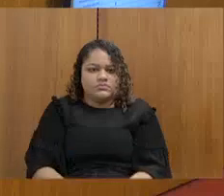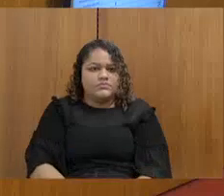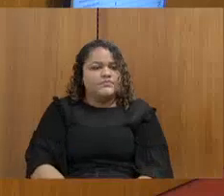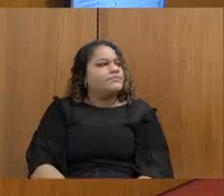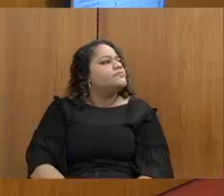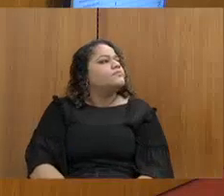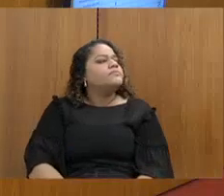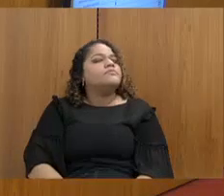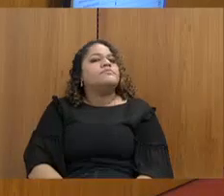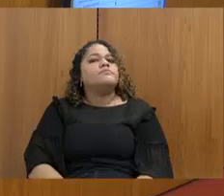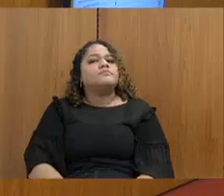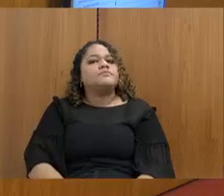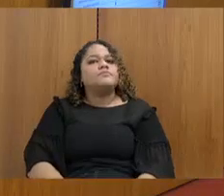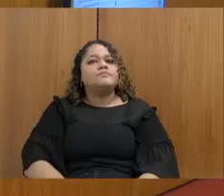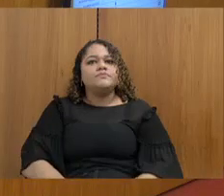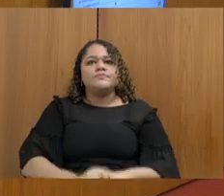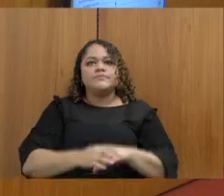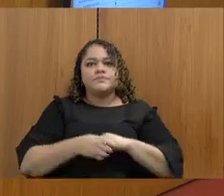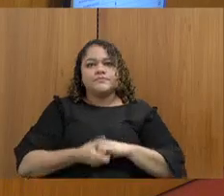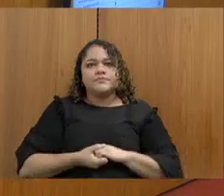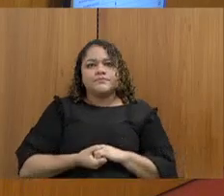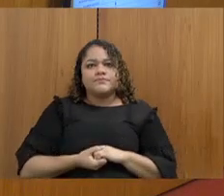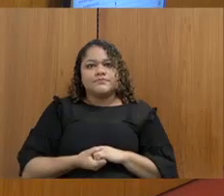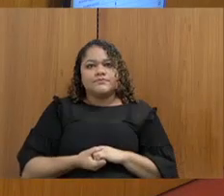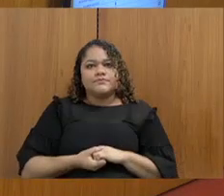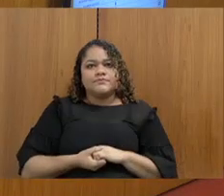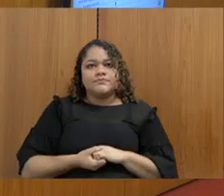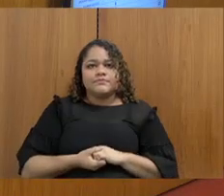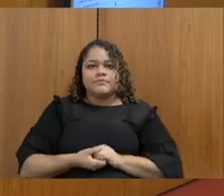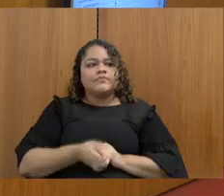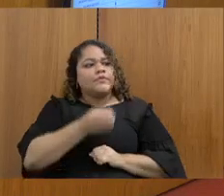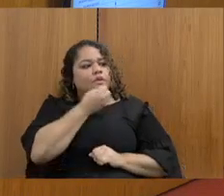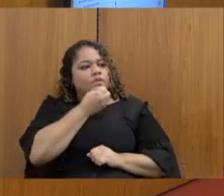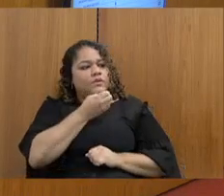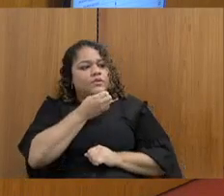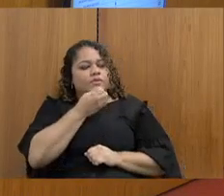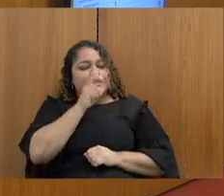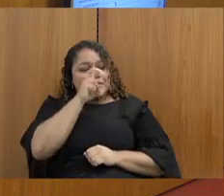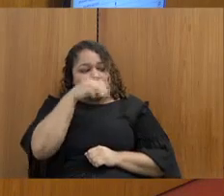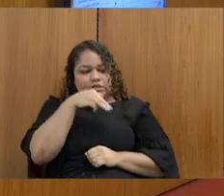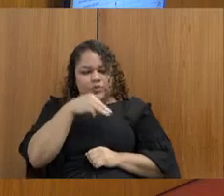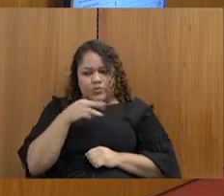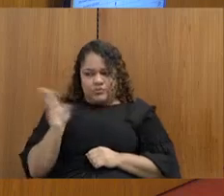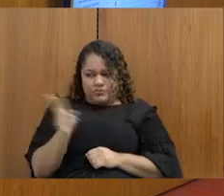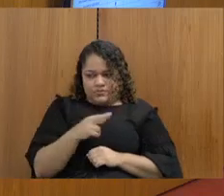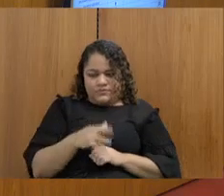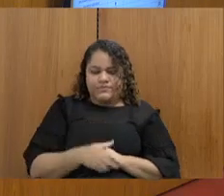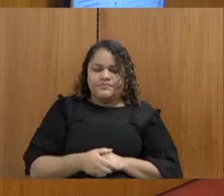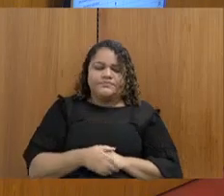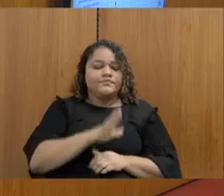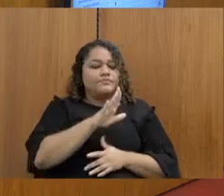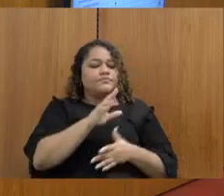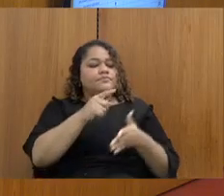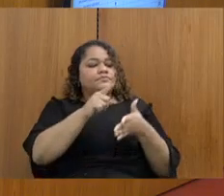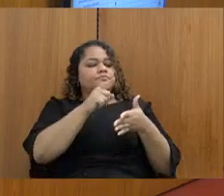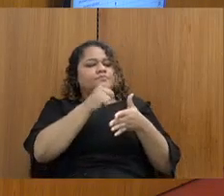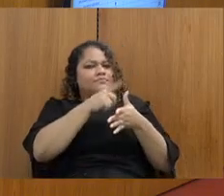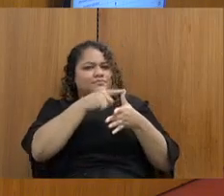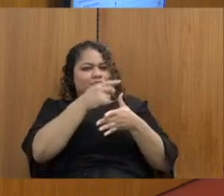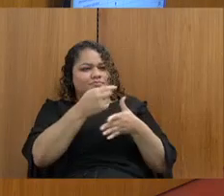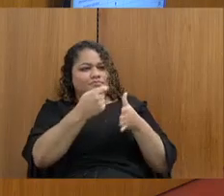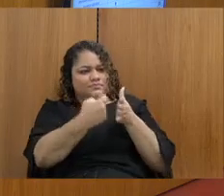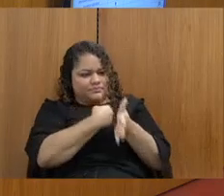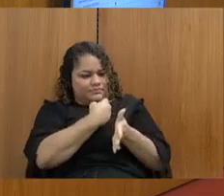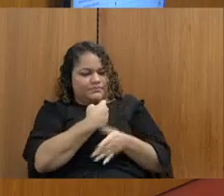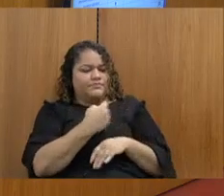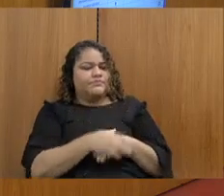Bom dia, secretário. Pode cinco minutos, por favor. Obrigado. Obrigado, deputado. Com relação à sua primeira indagação, realmente nós